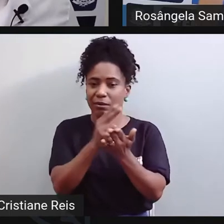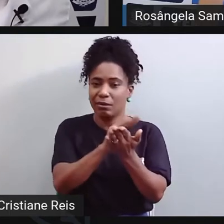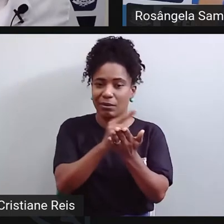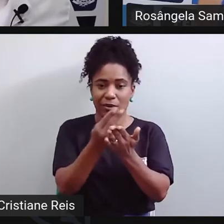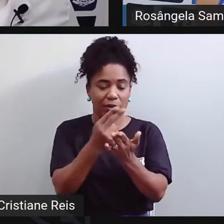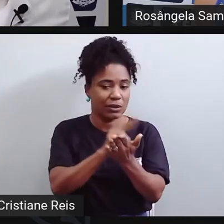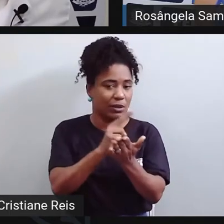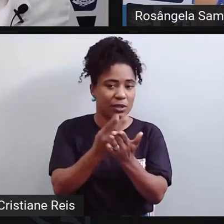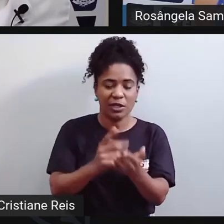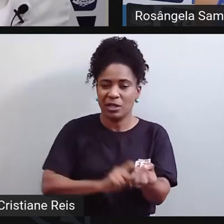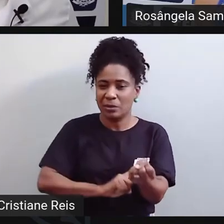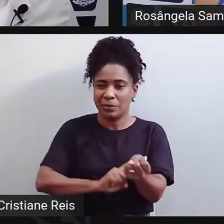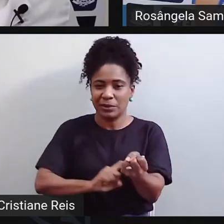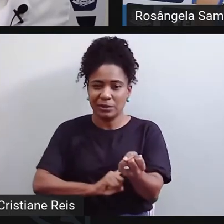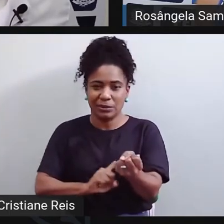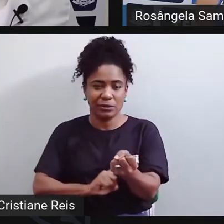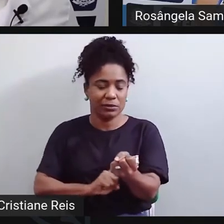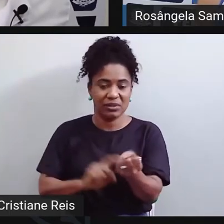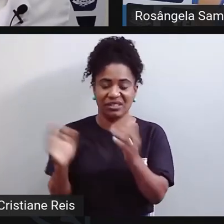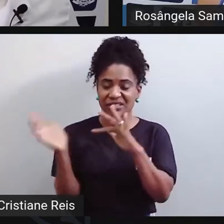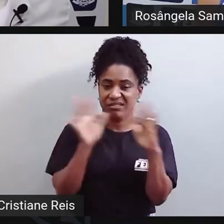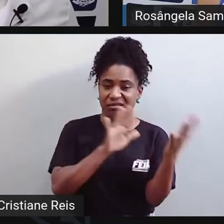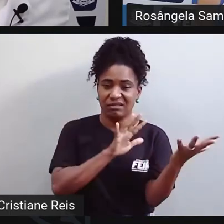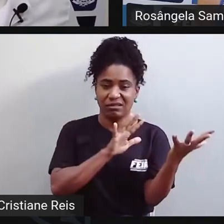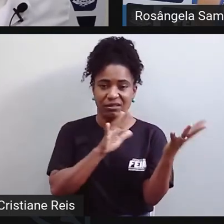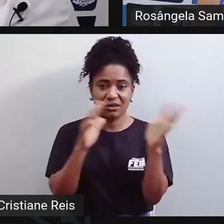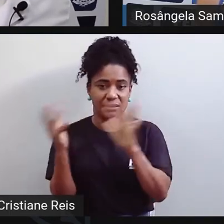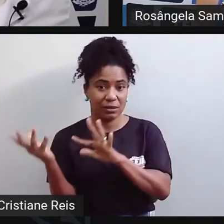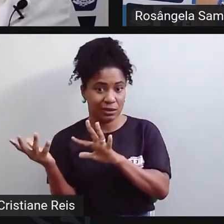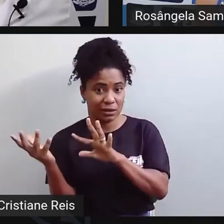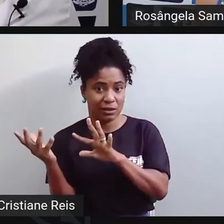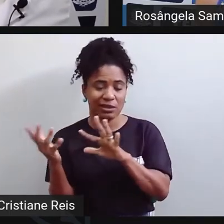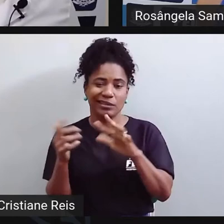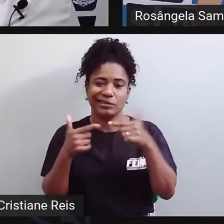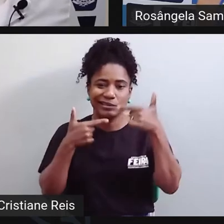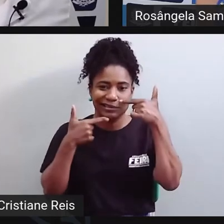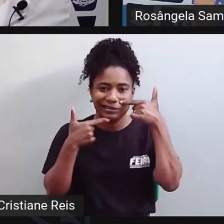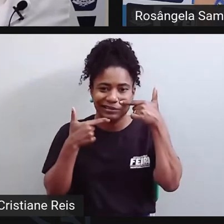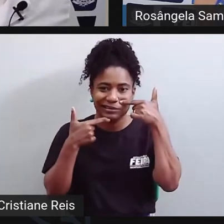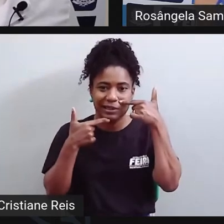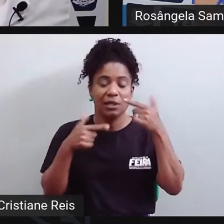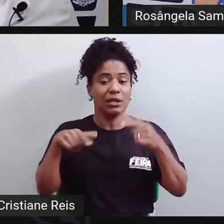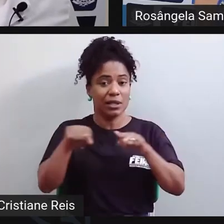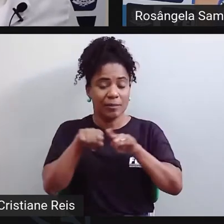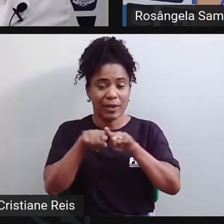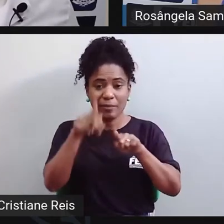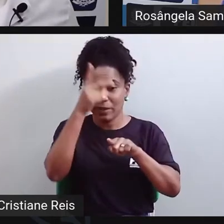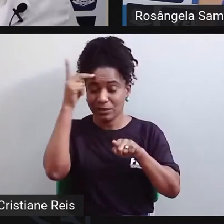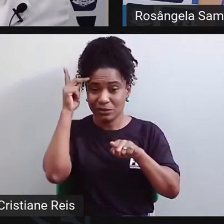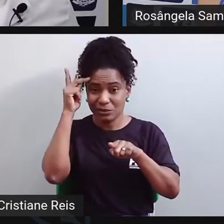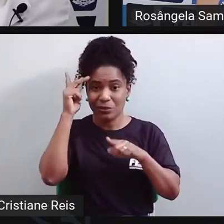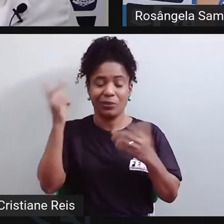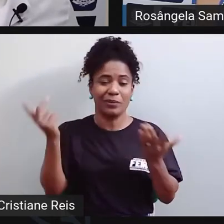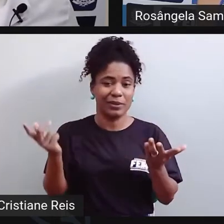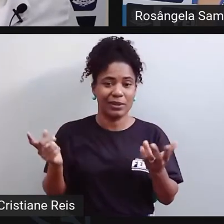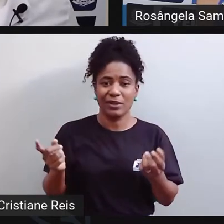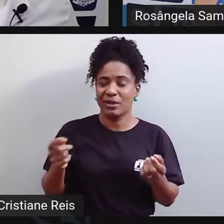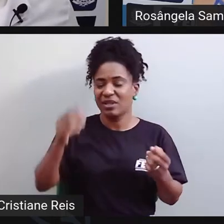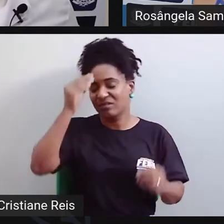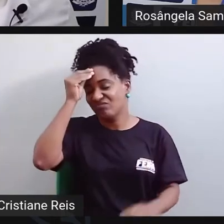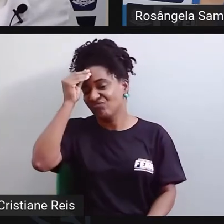irritabilidade muito grande, uma autoestima baixa, sem se